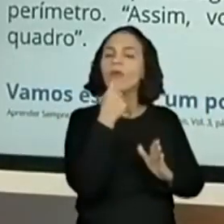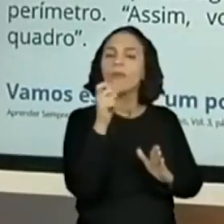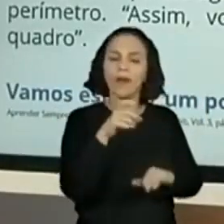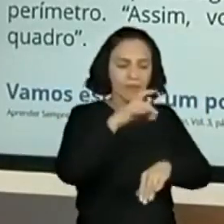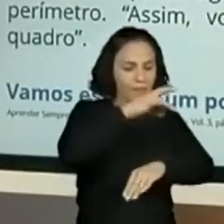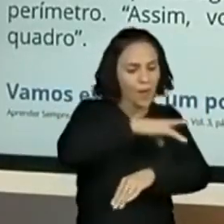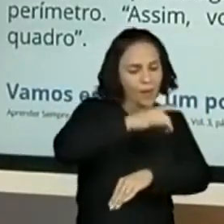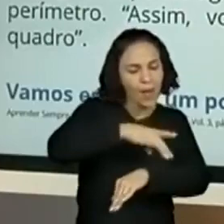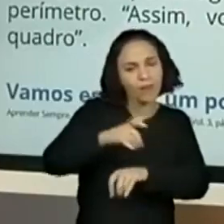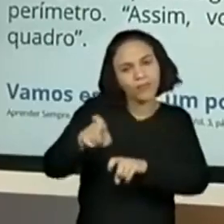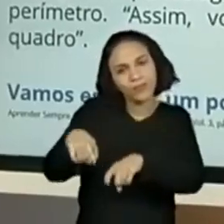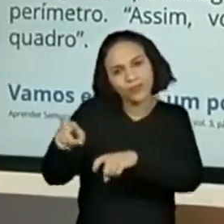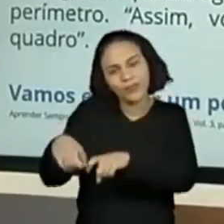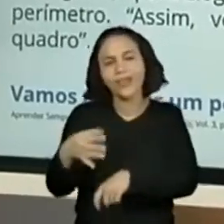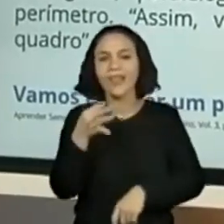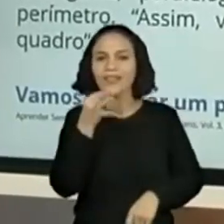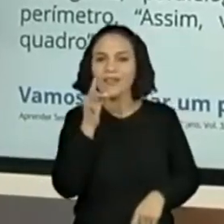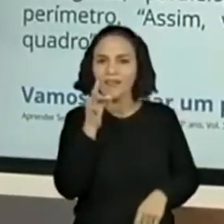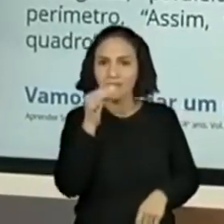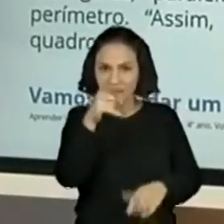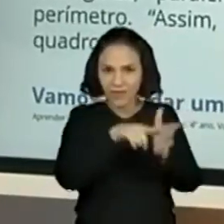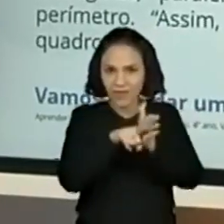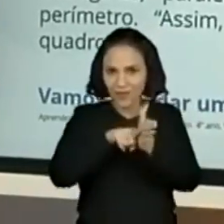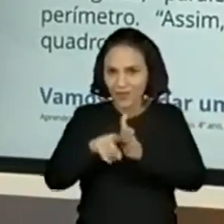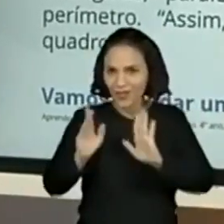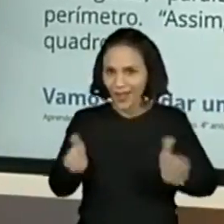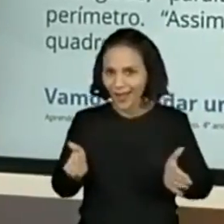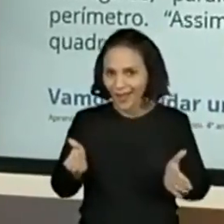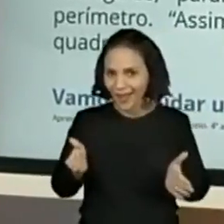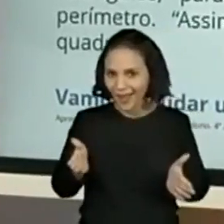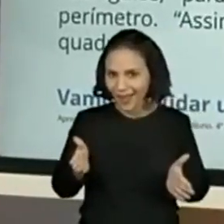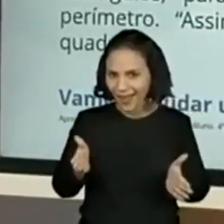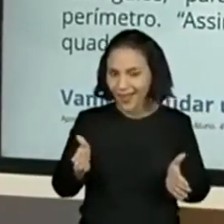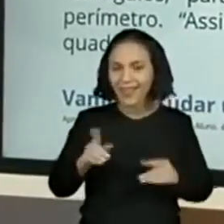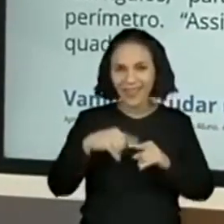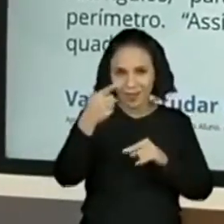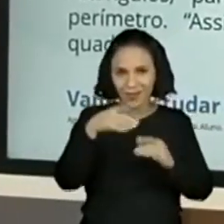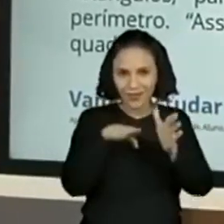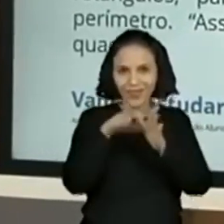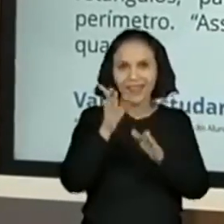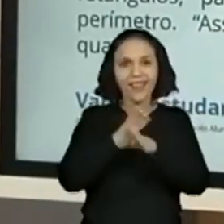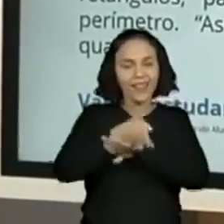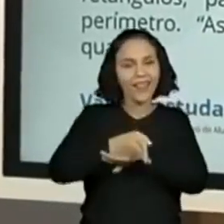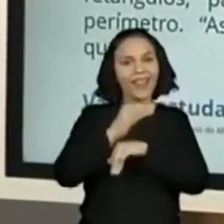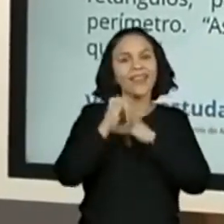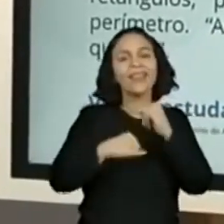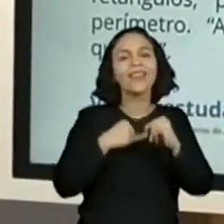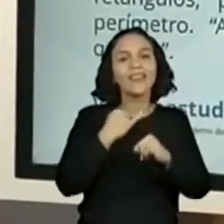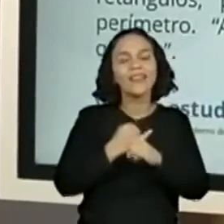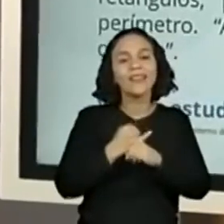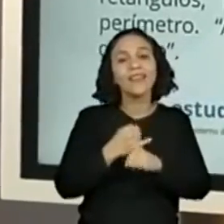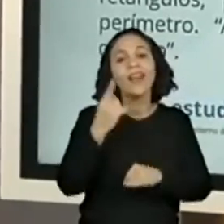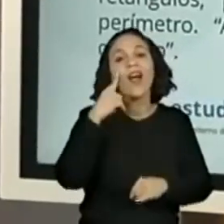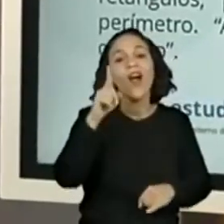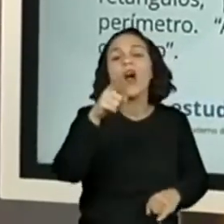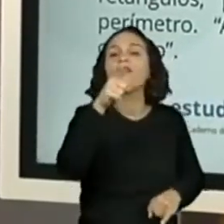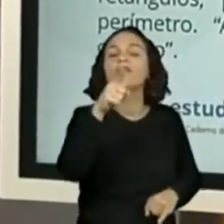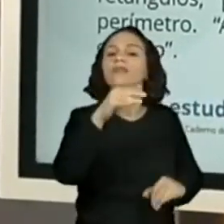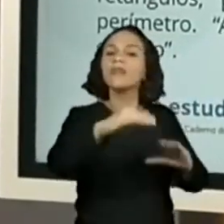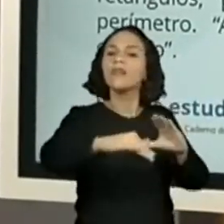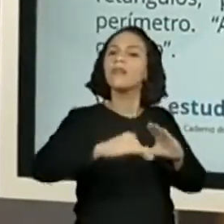Eu espero que vocês tenham ido lá pesquisar sobre o quadro depois, né? Ah, lembrando que eu não recebi nenhuma